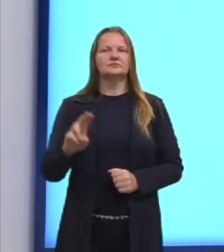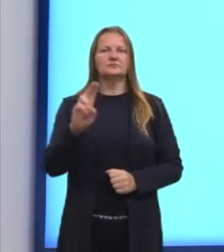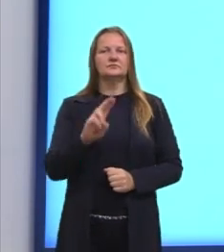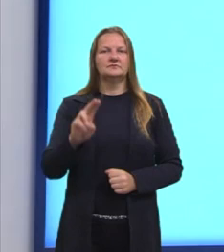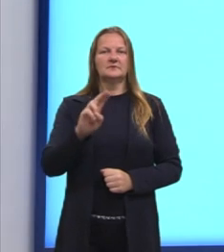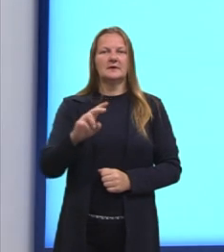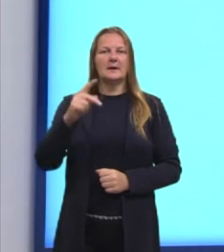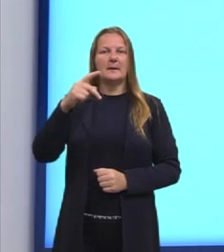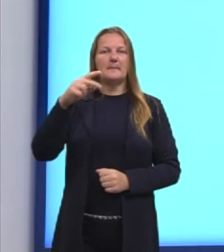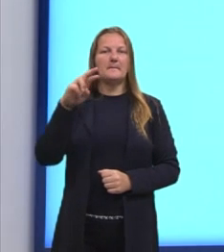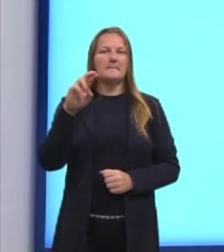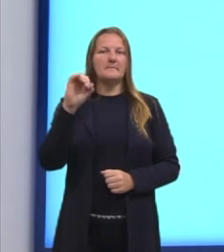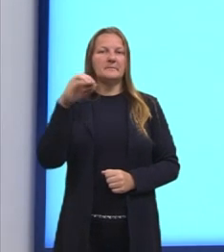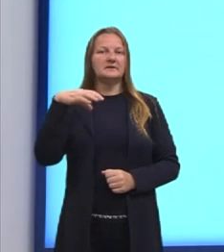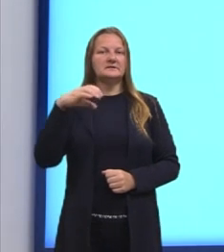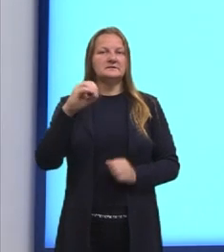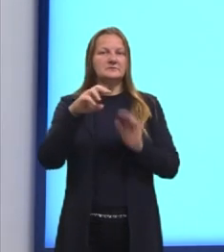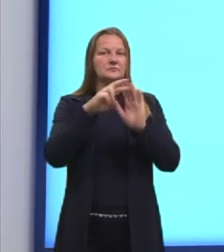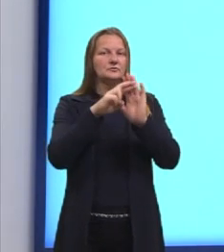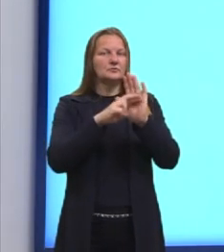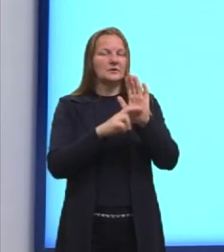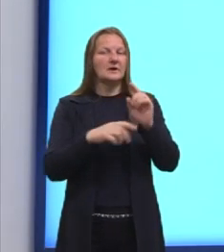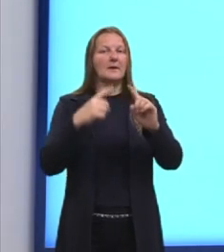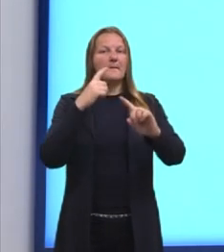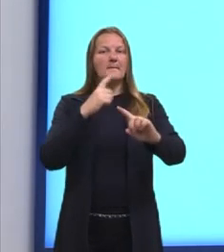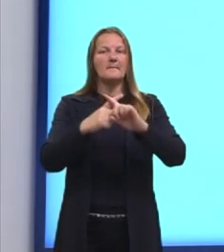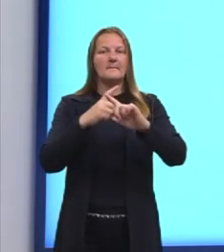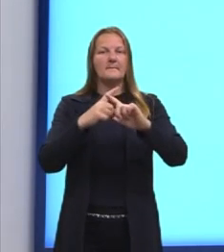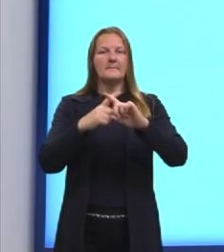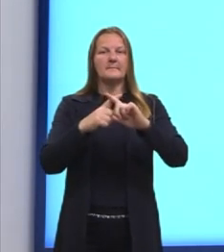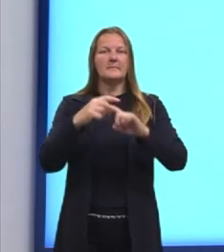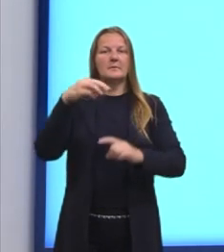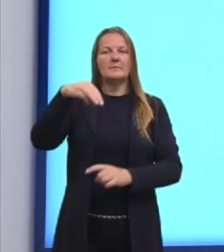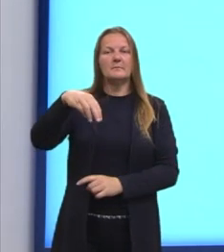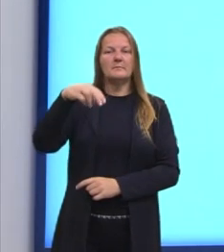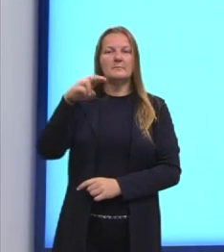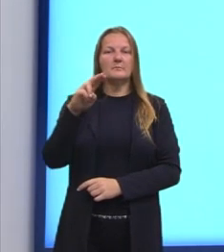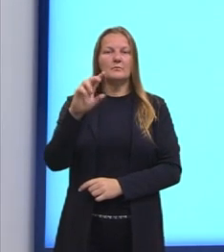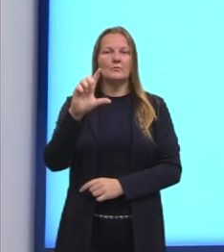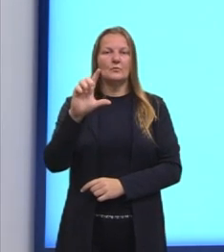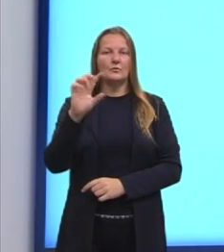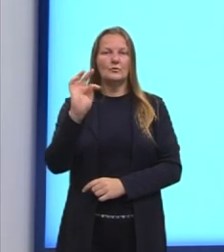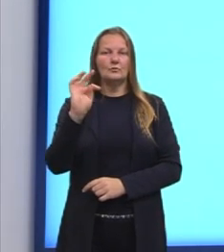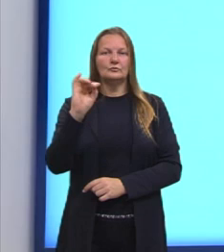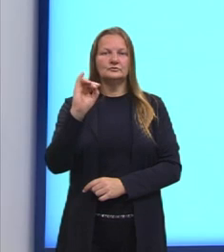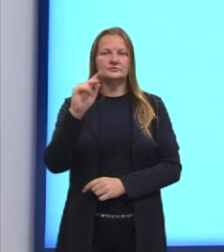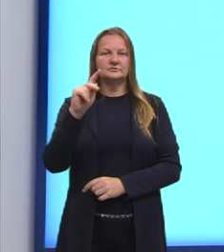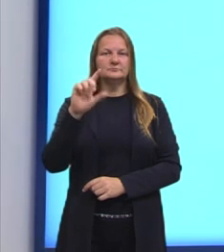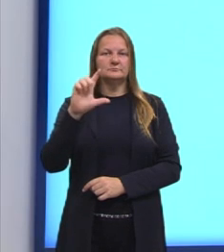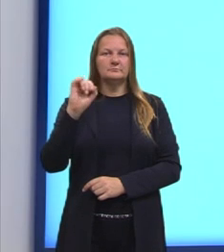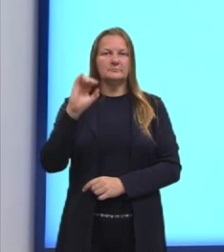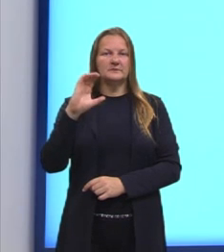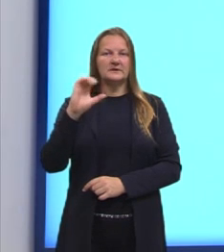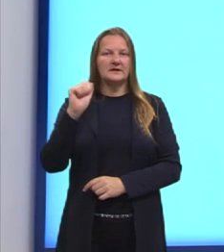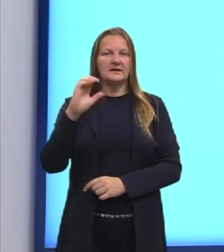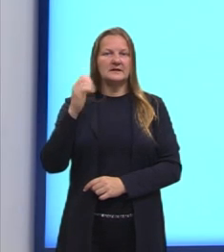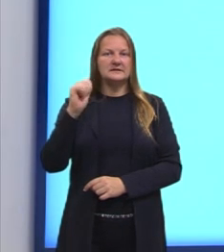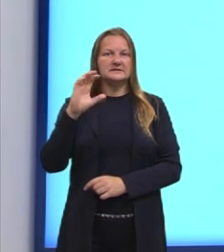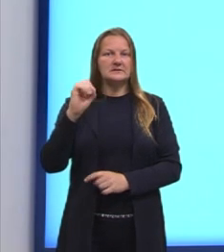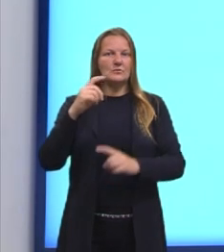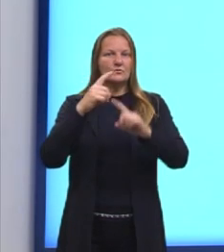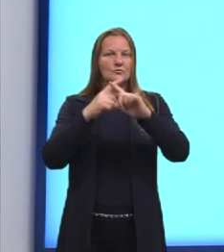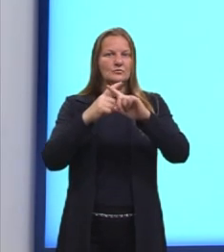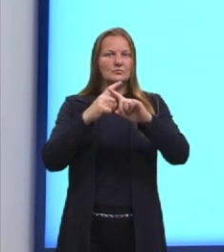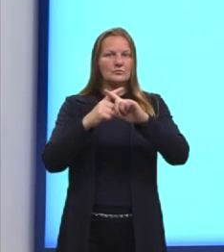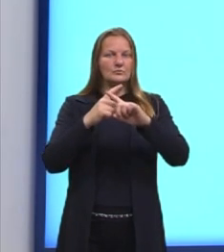multiplicativo. Porque o que nós vimos, né, a gente precisa da intersecção, o que tem em comum entre